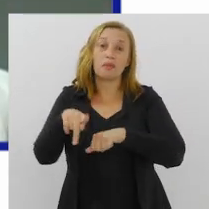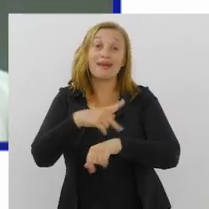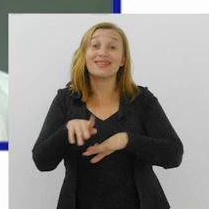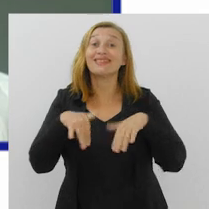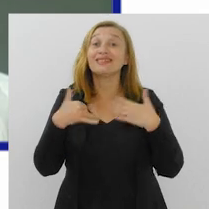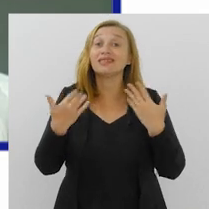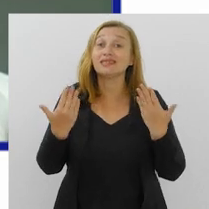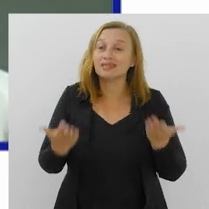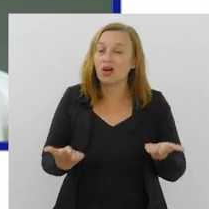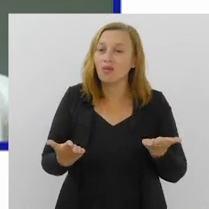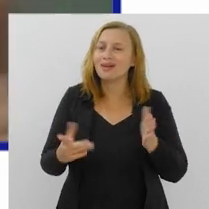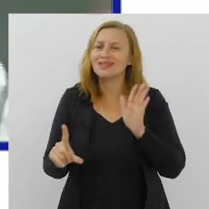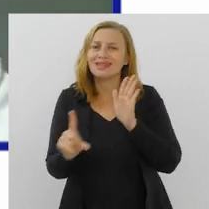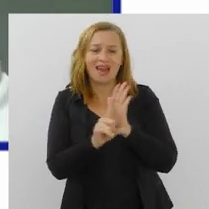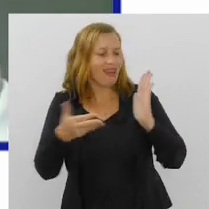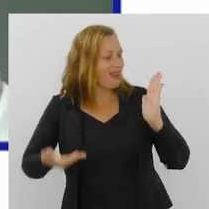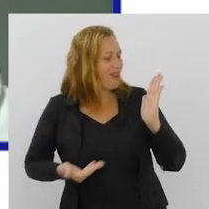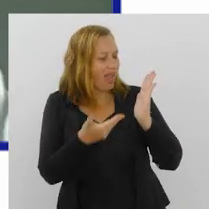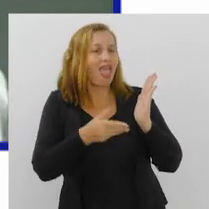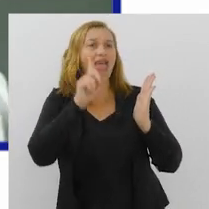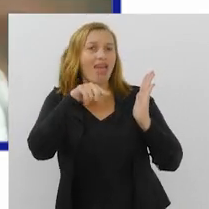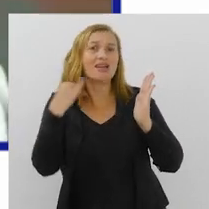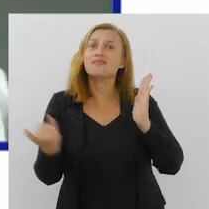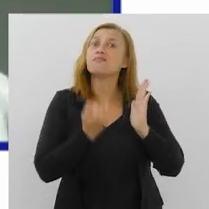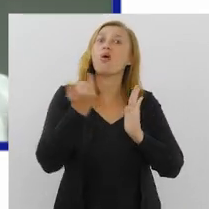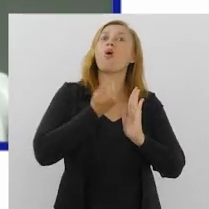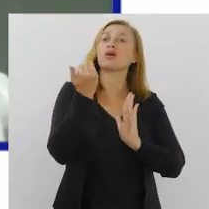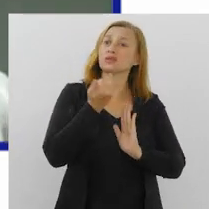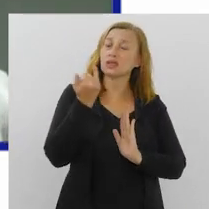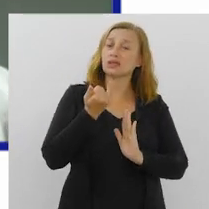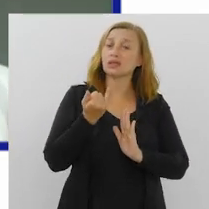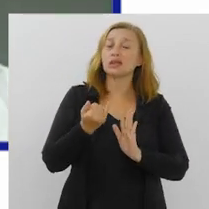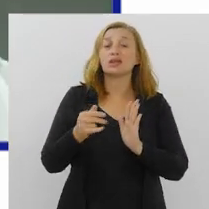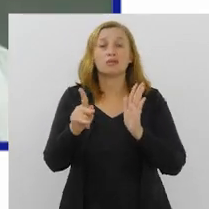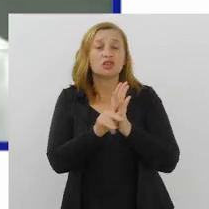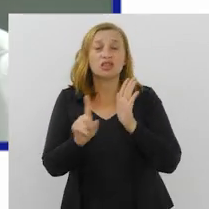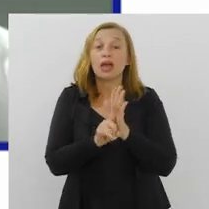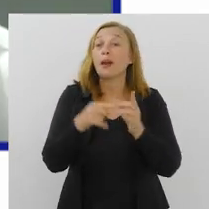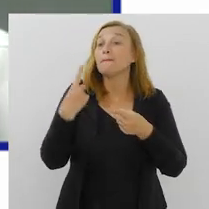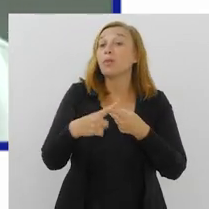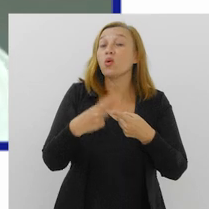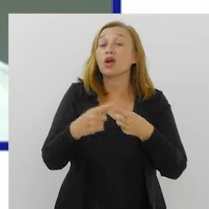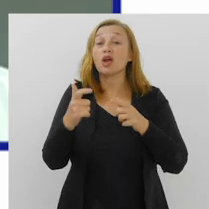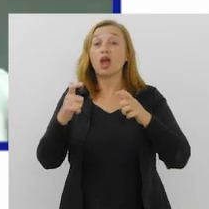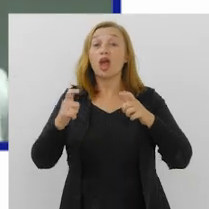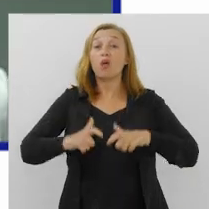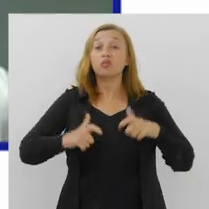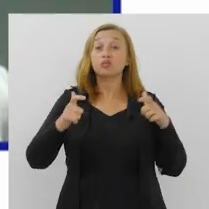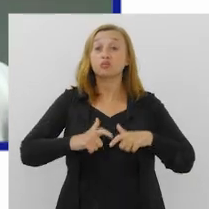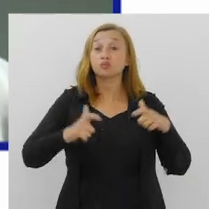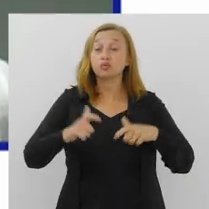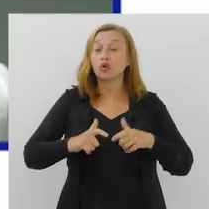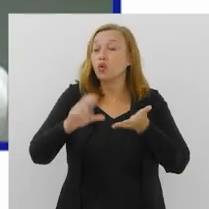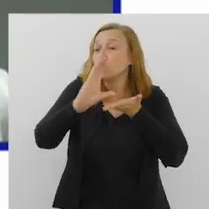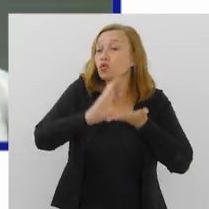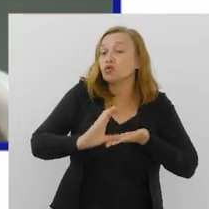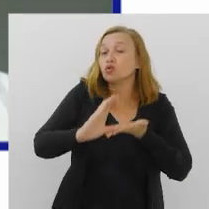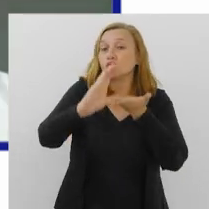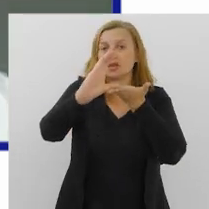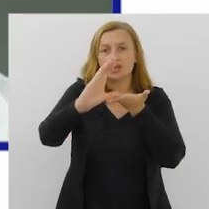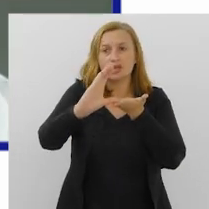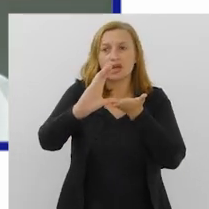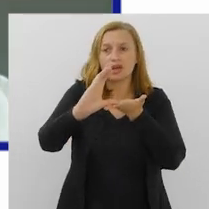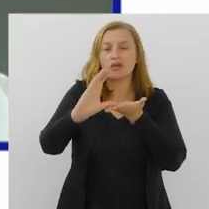do país. Então, essa lei é uma lei muito importante, esse projeto de lei, porque é onde os